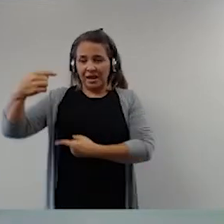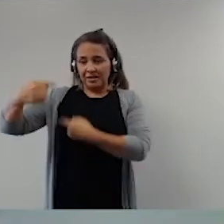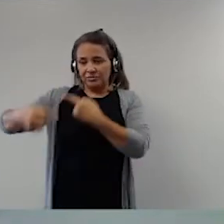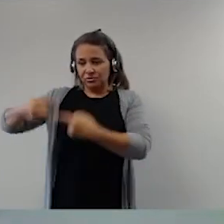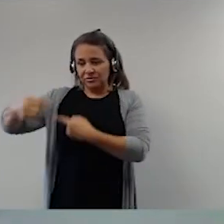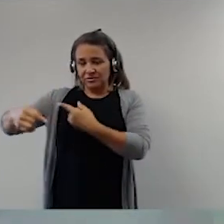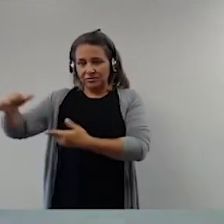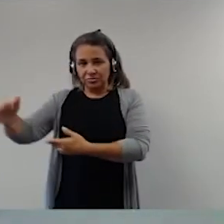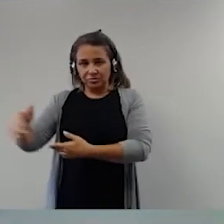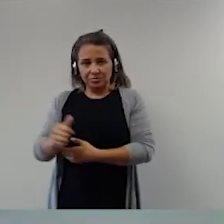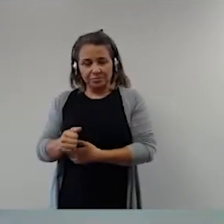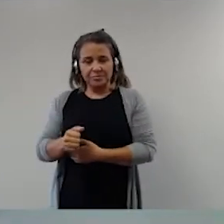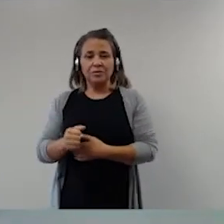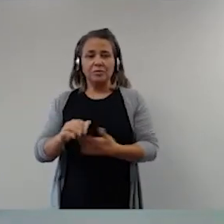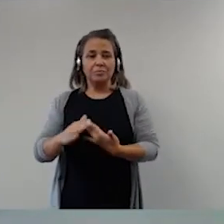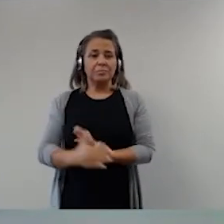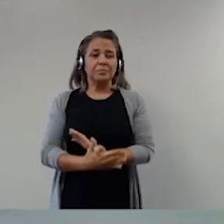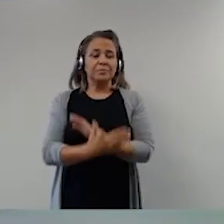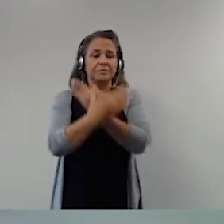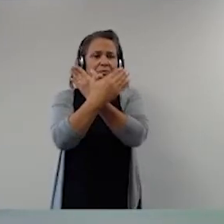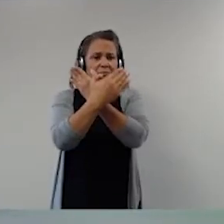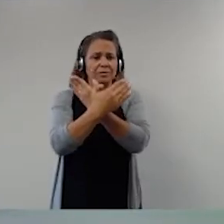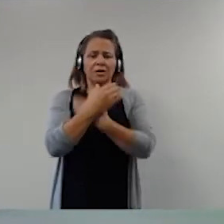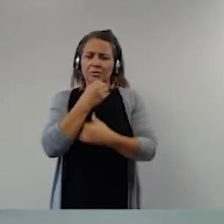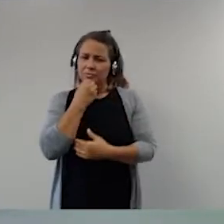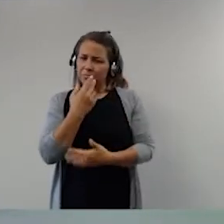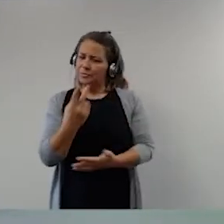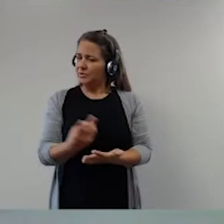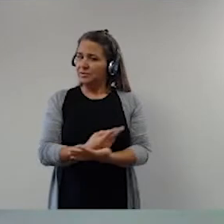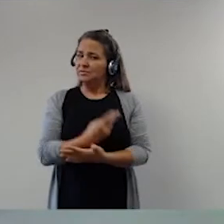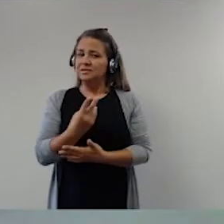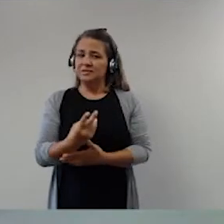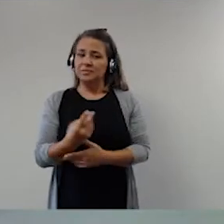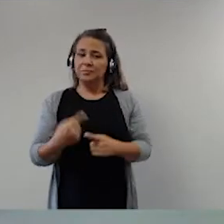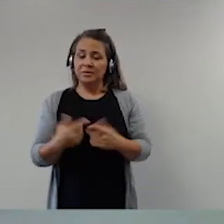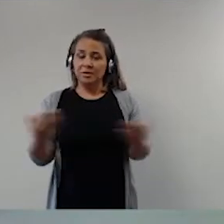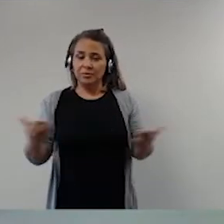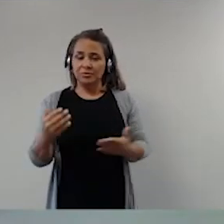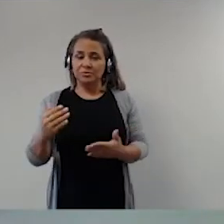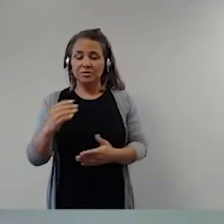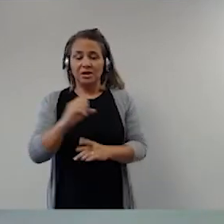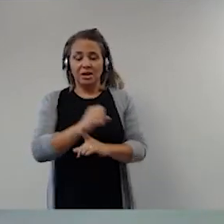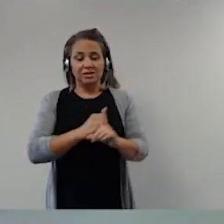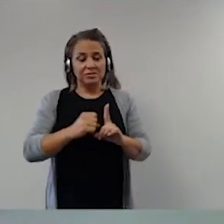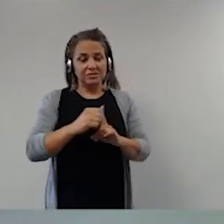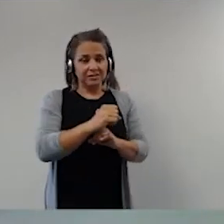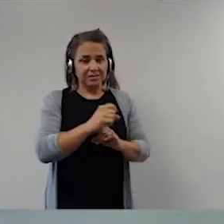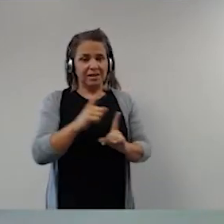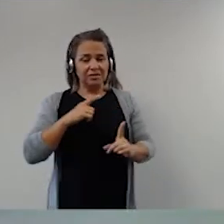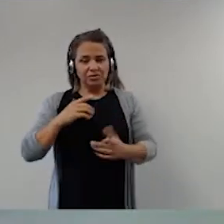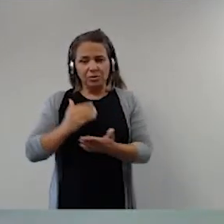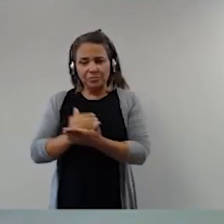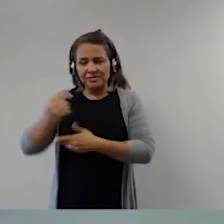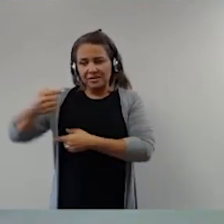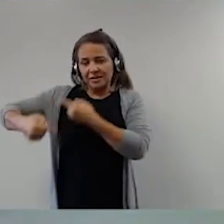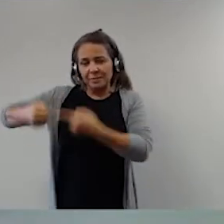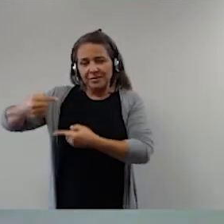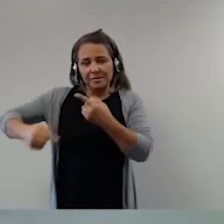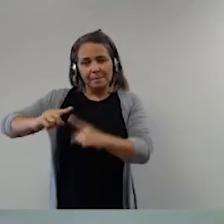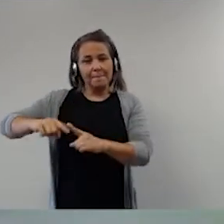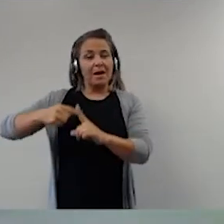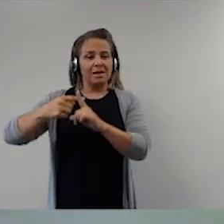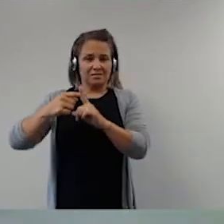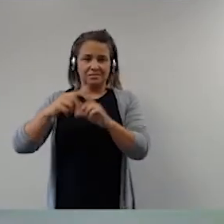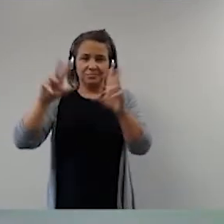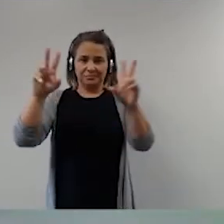a discussão política, isso aí foi bom. Foi bom que hoje a sociedade está debatendo bastante esse assunto.